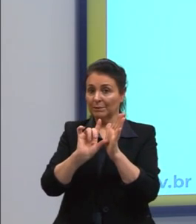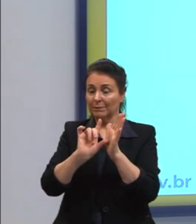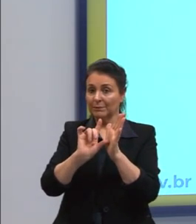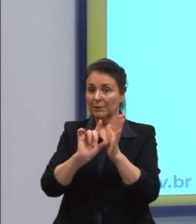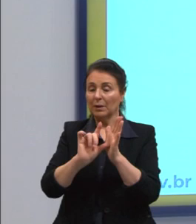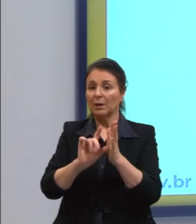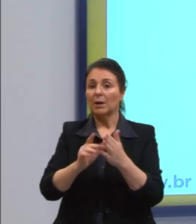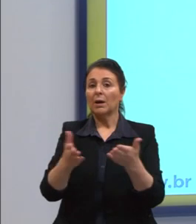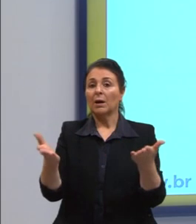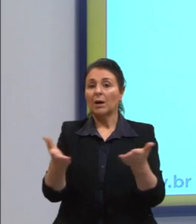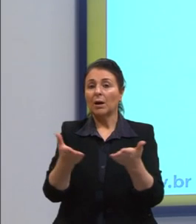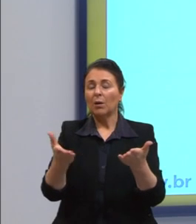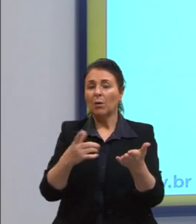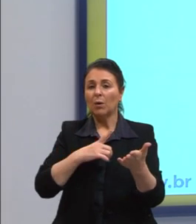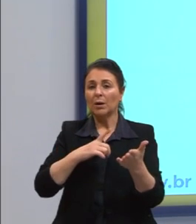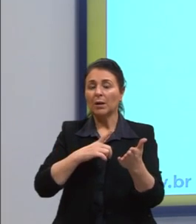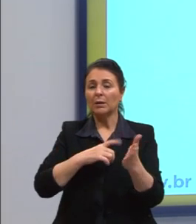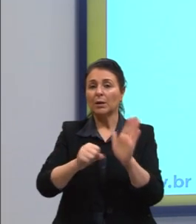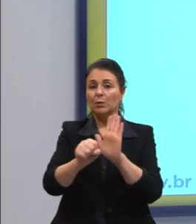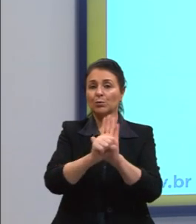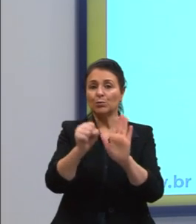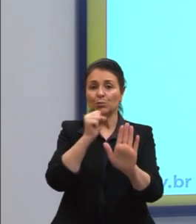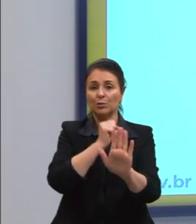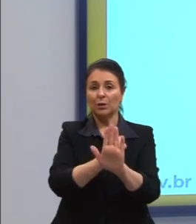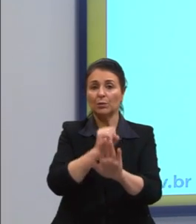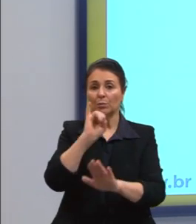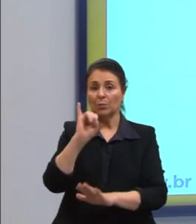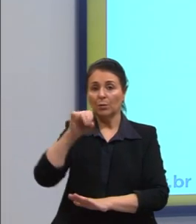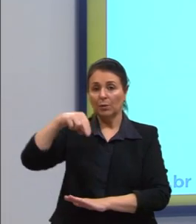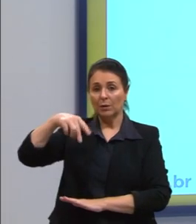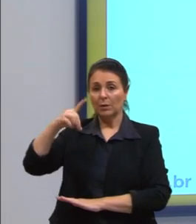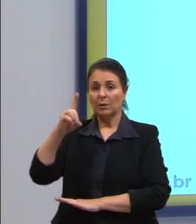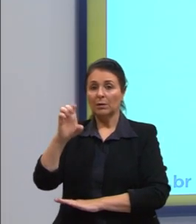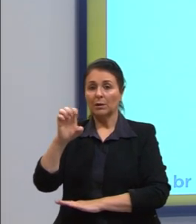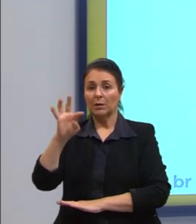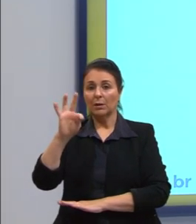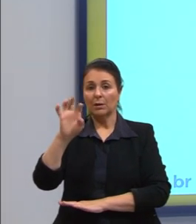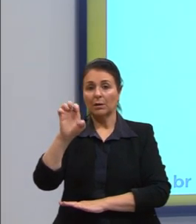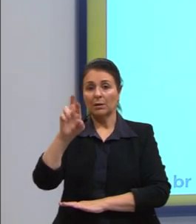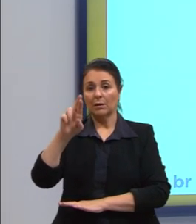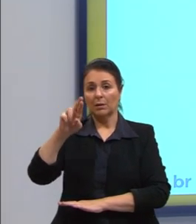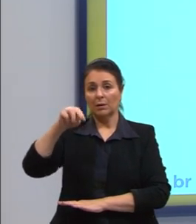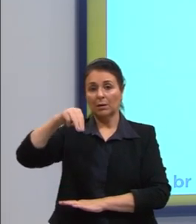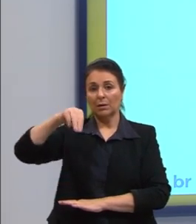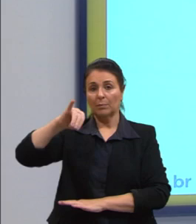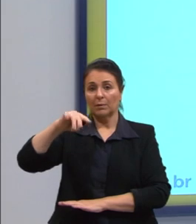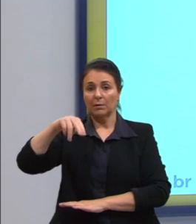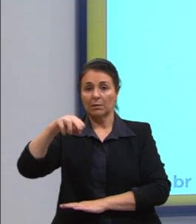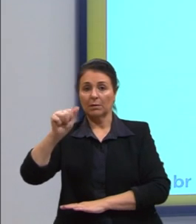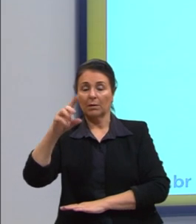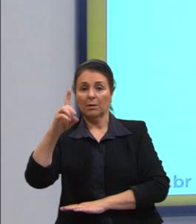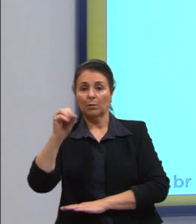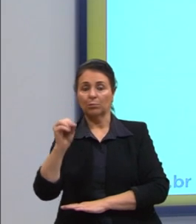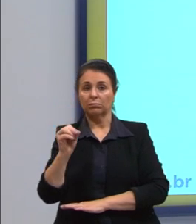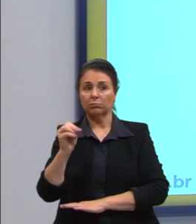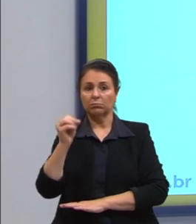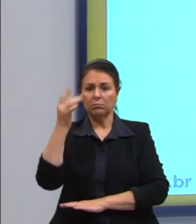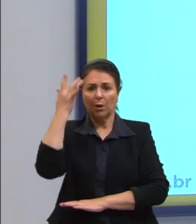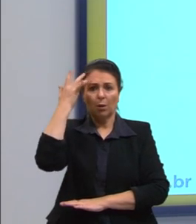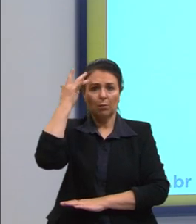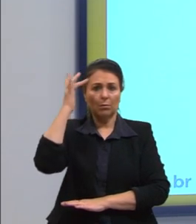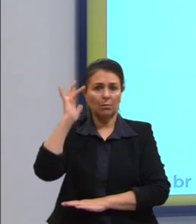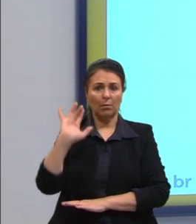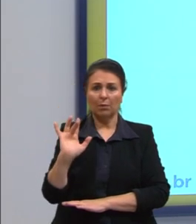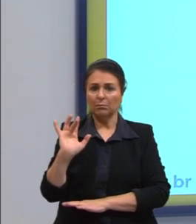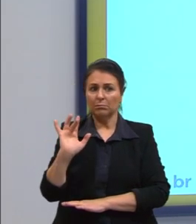Chegamos ao nosso sujeito indeterminado. O que é o nosso sujeito indeterminado? É aquele em que